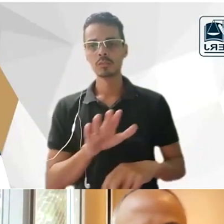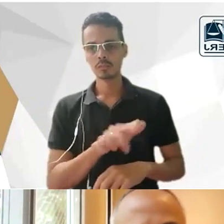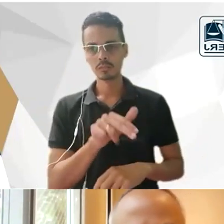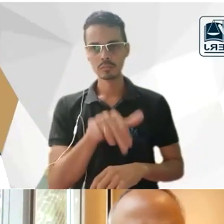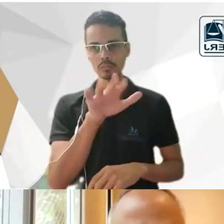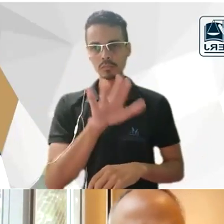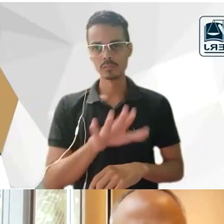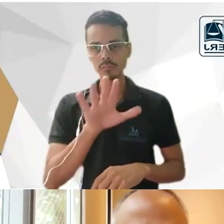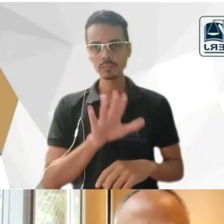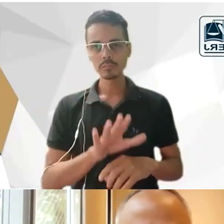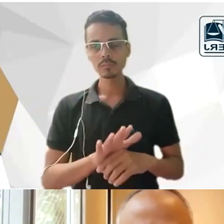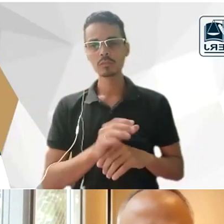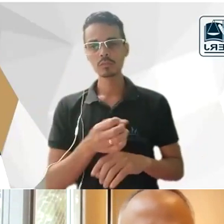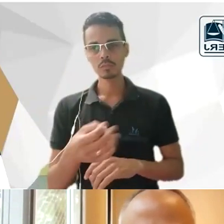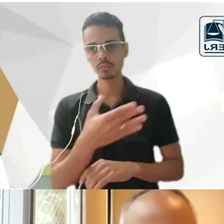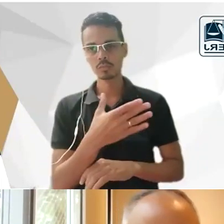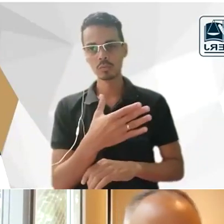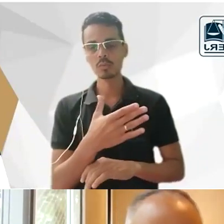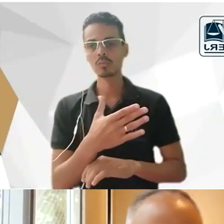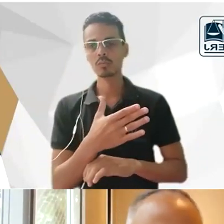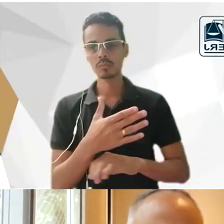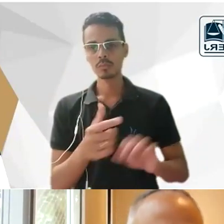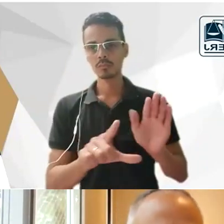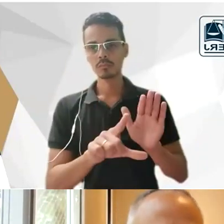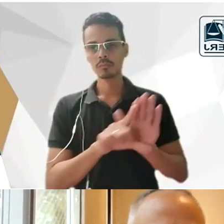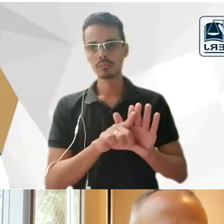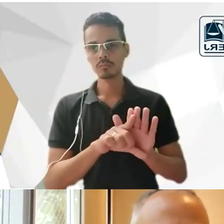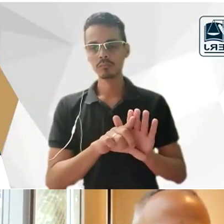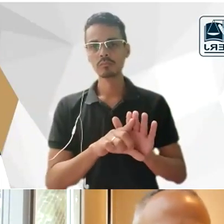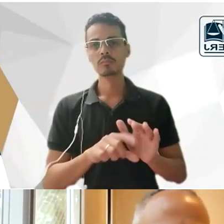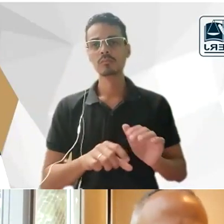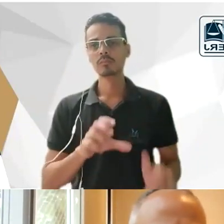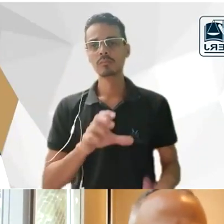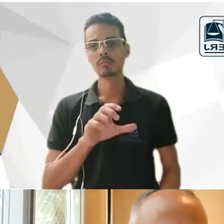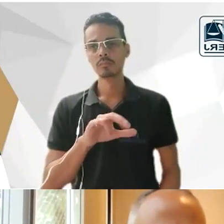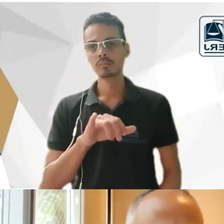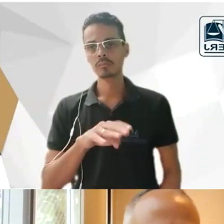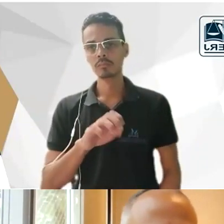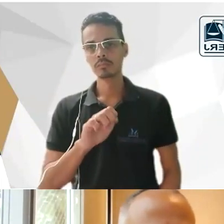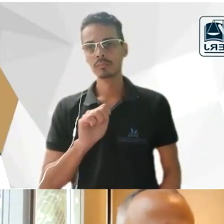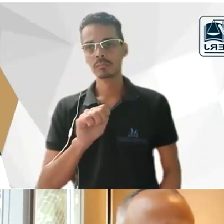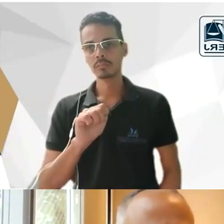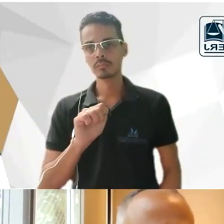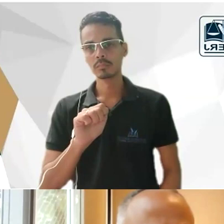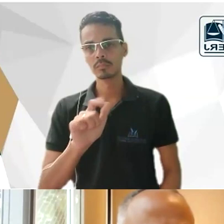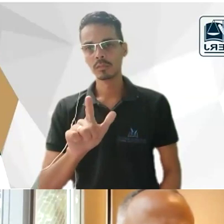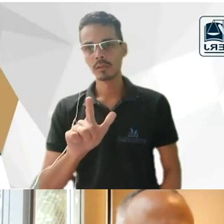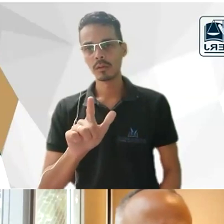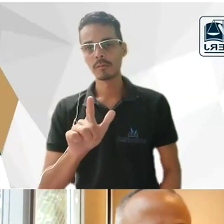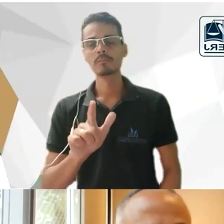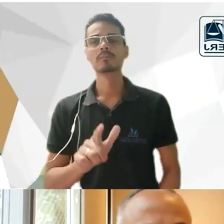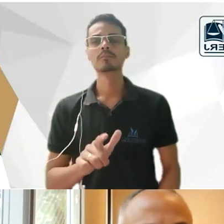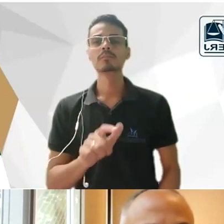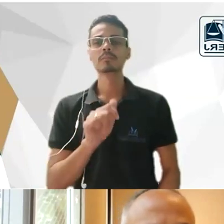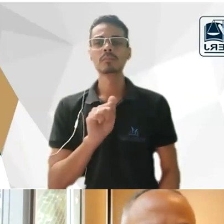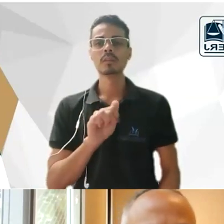de um novo código criminal também bem interessante onde ele faz esse estudo um artigo do Aruanã que é um professor da Universidade do Paraná